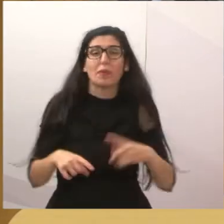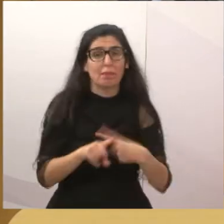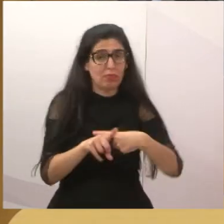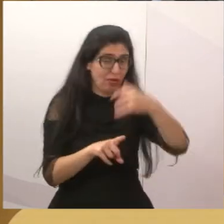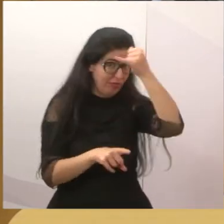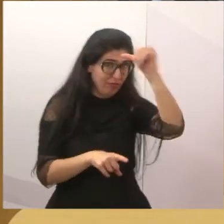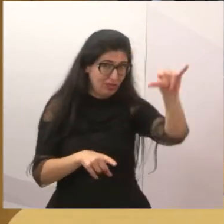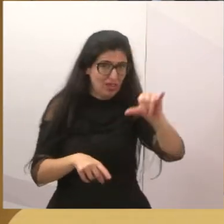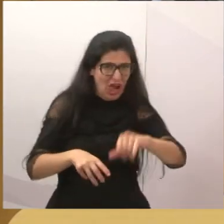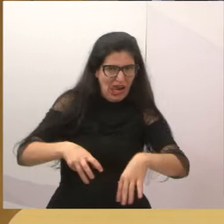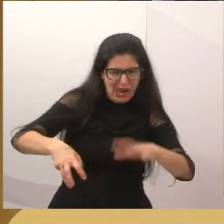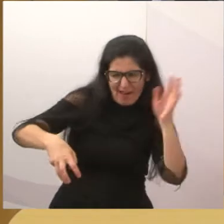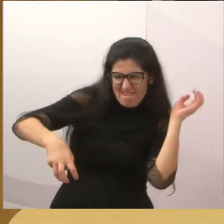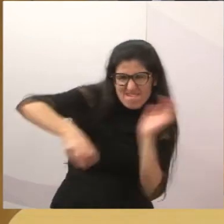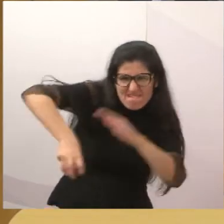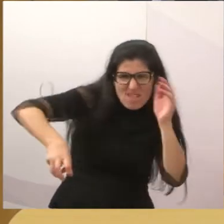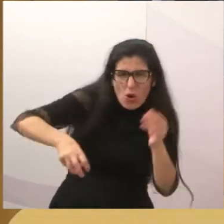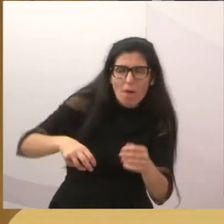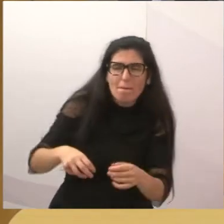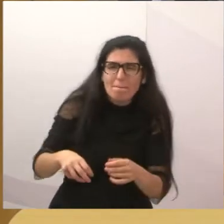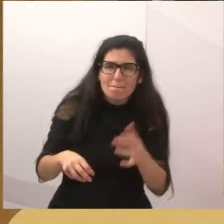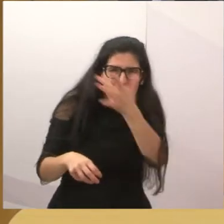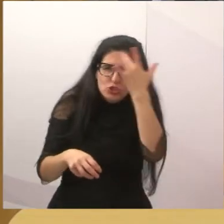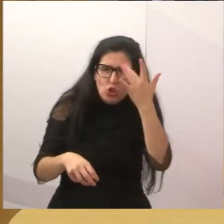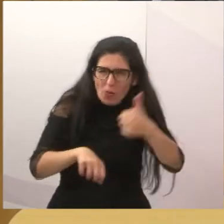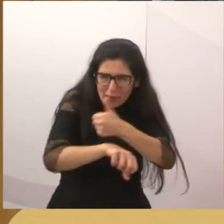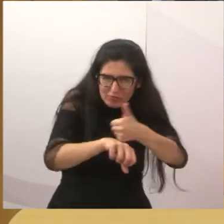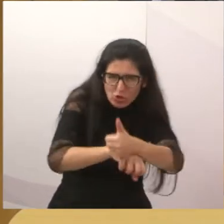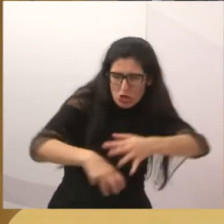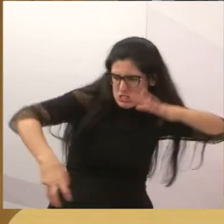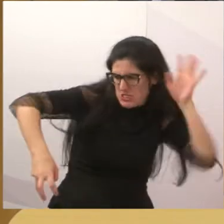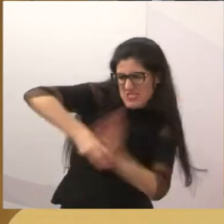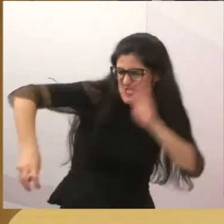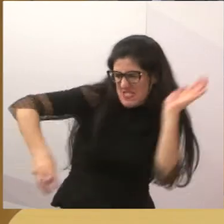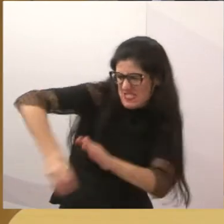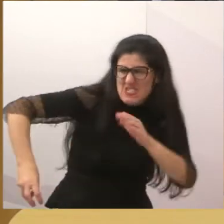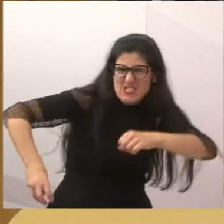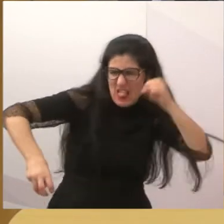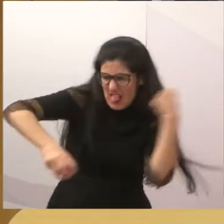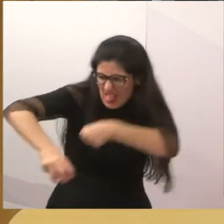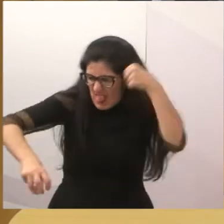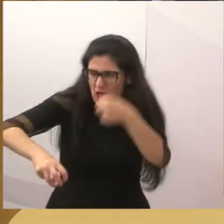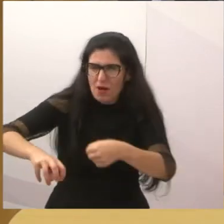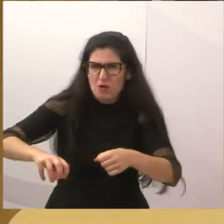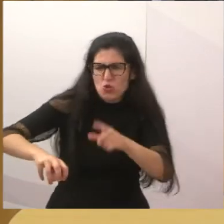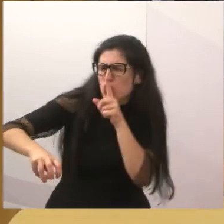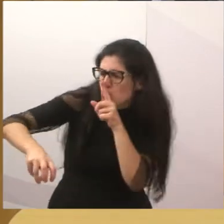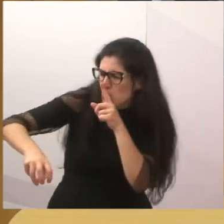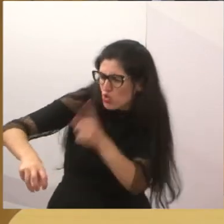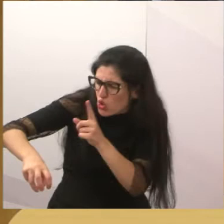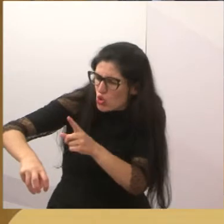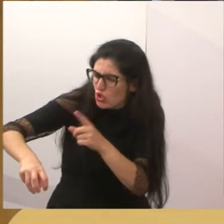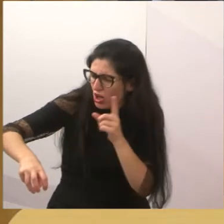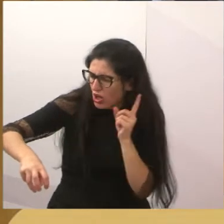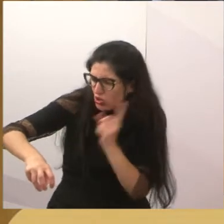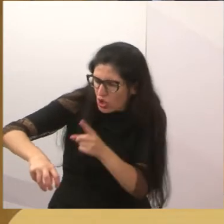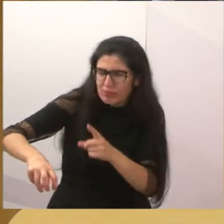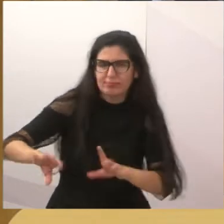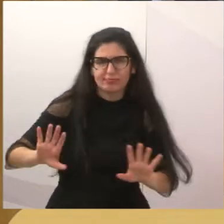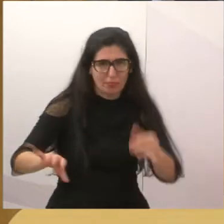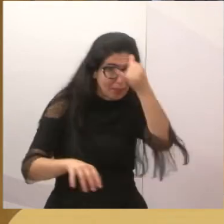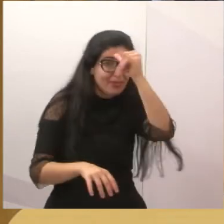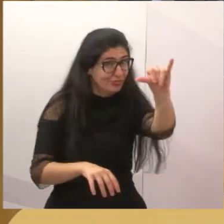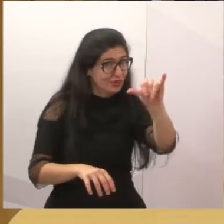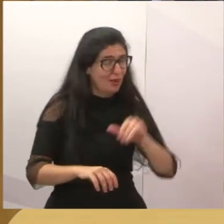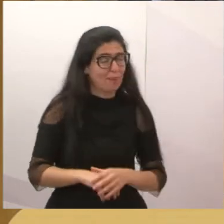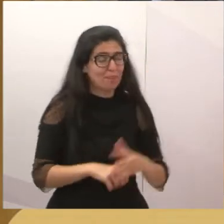acontece dentro do banhitosa. Alguns animais já tiveram suas vidas ceifadas dentro desses lugares. Então, graças a Deus, é